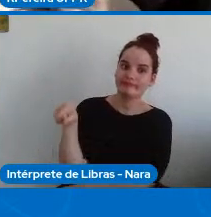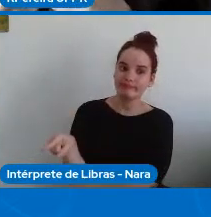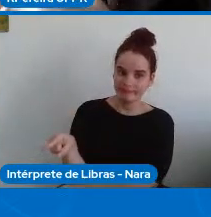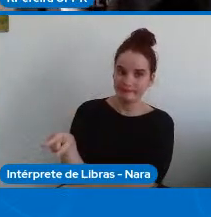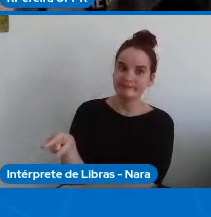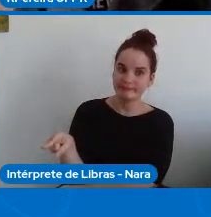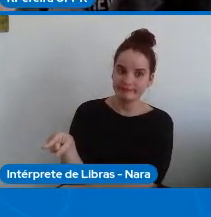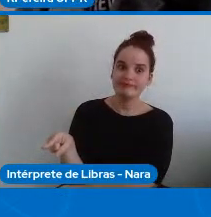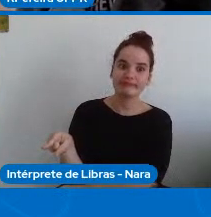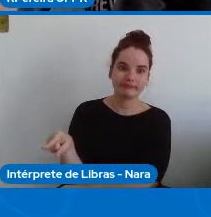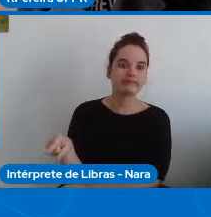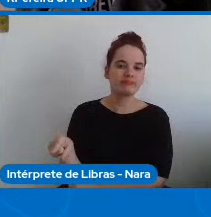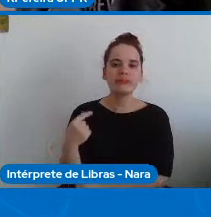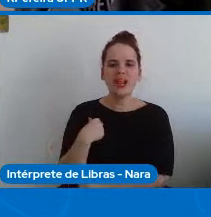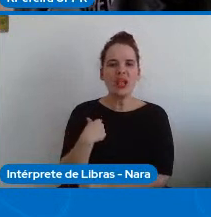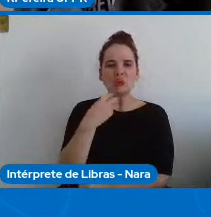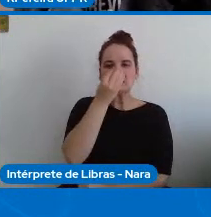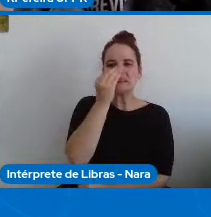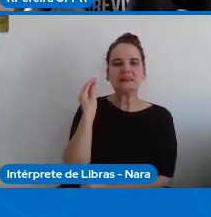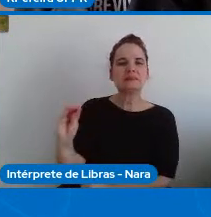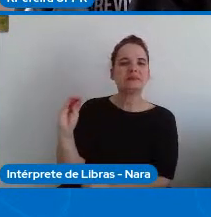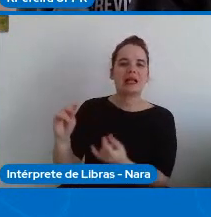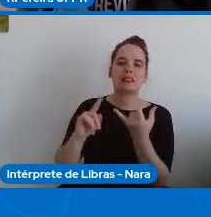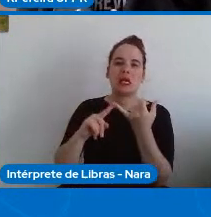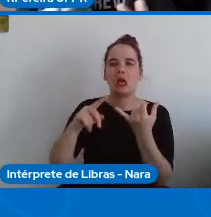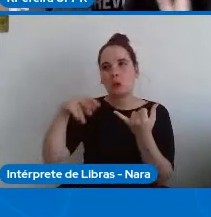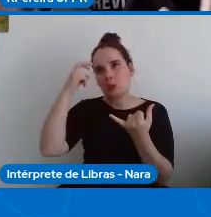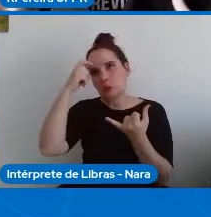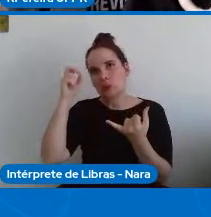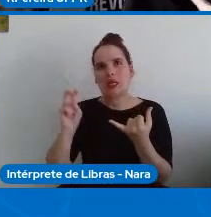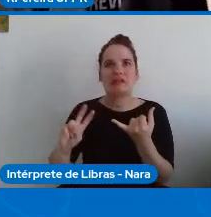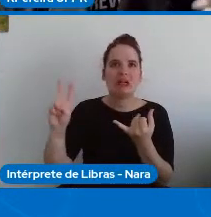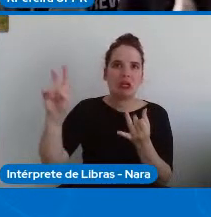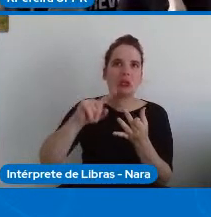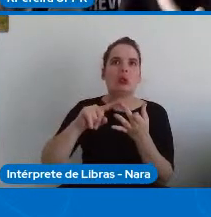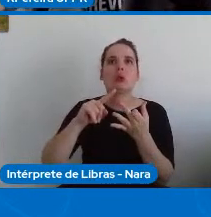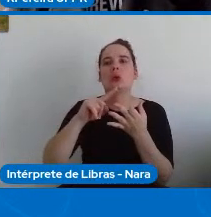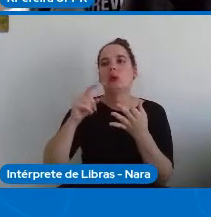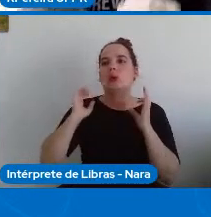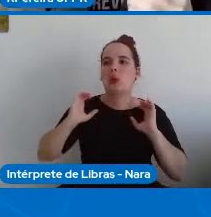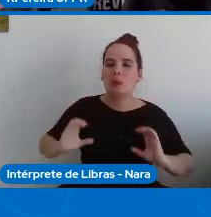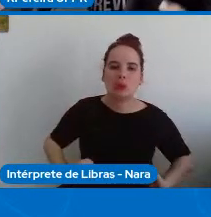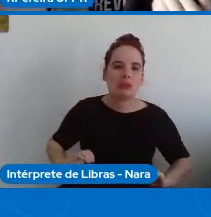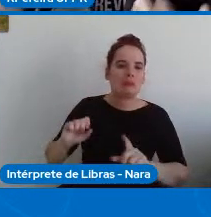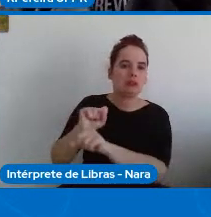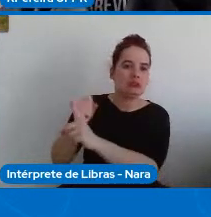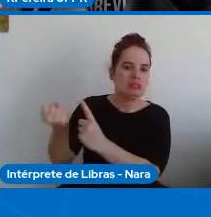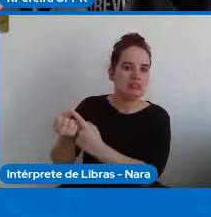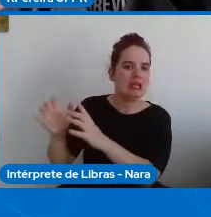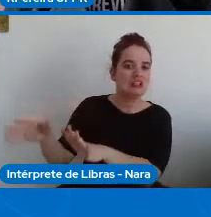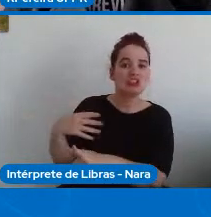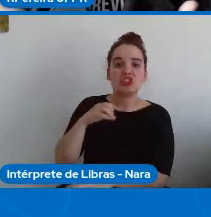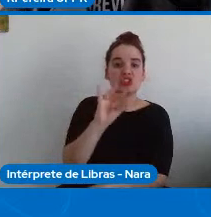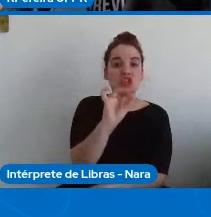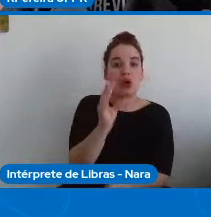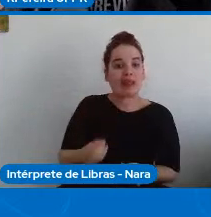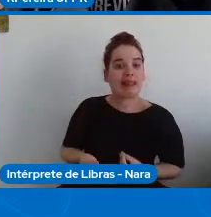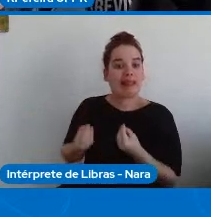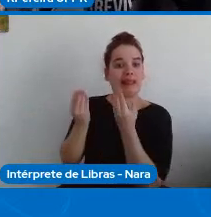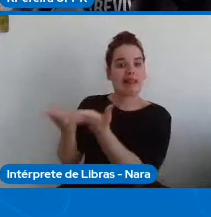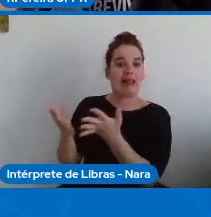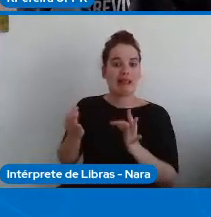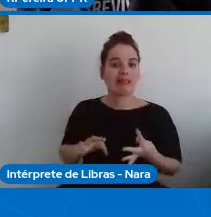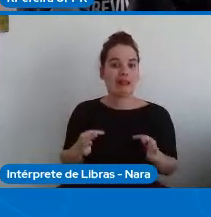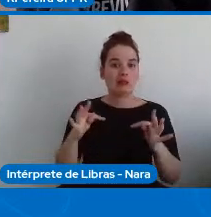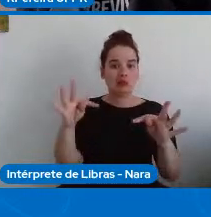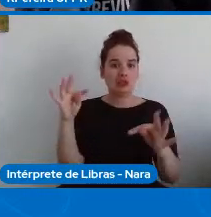Ignorar esse contexto, ignorar a parte social que dá sentido à existência,